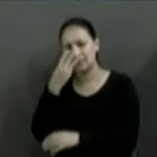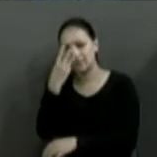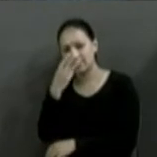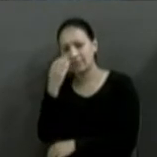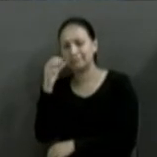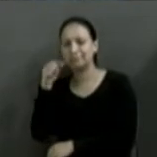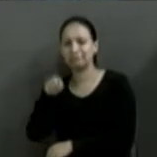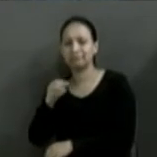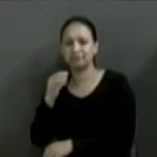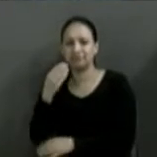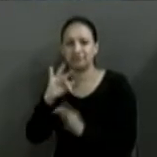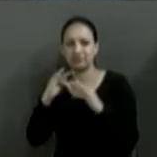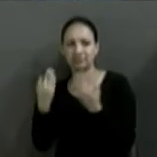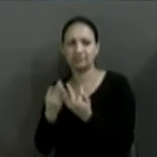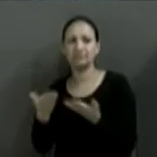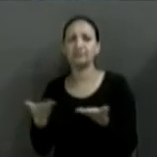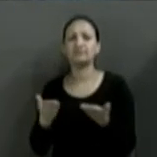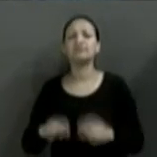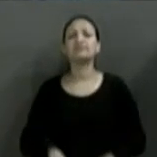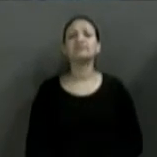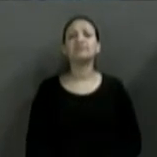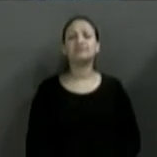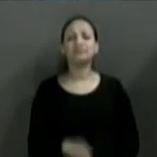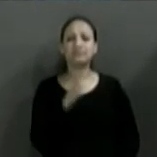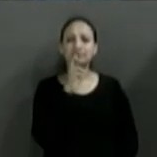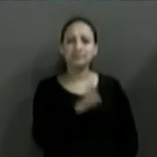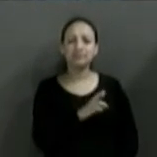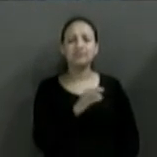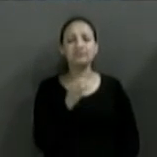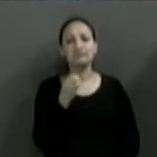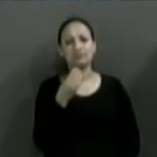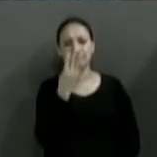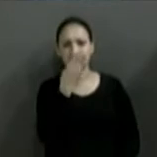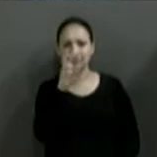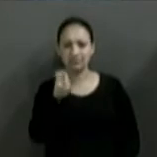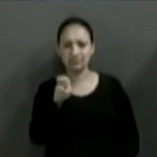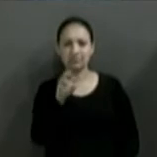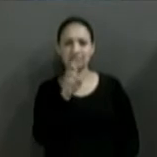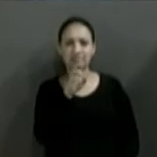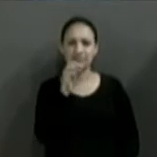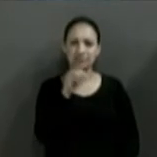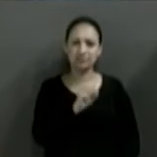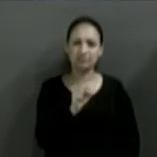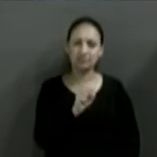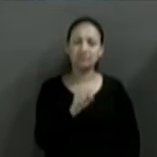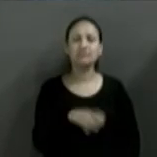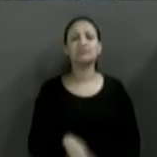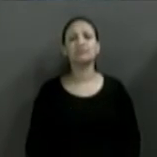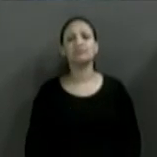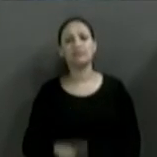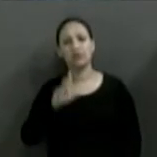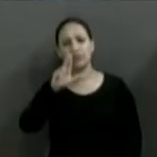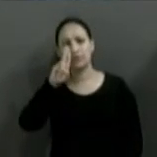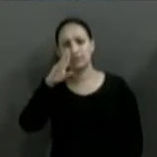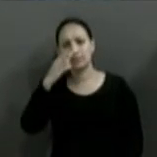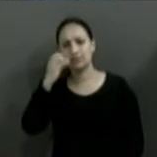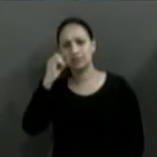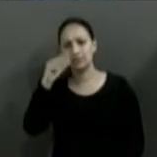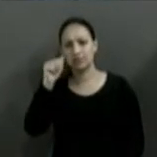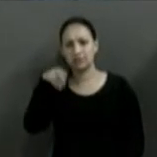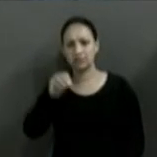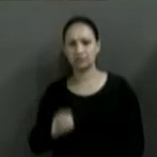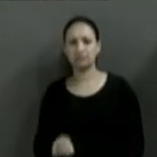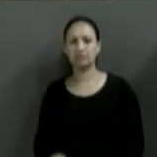candidato. Vamos à réplica de 45 segundos do Luciano Ors. Valendo, candidato.